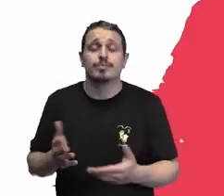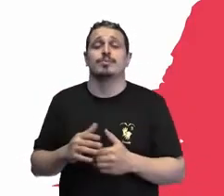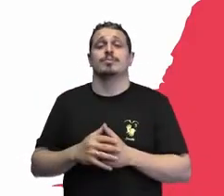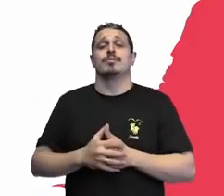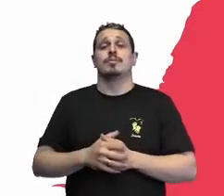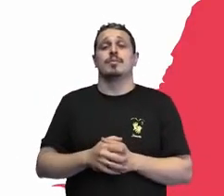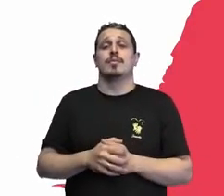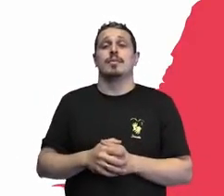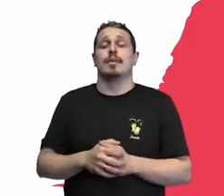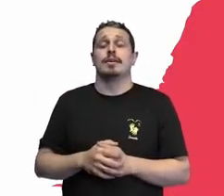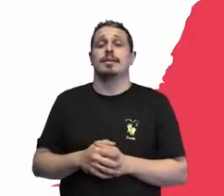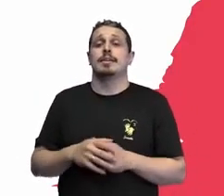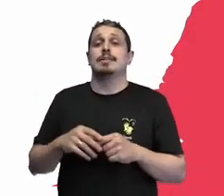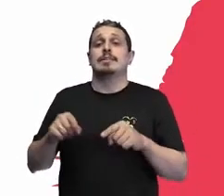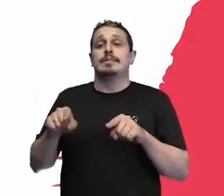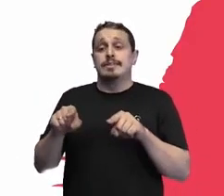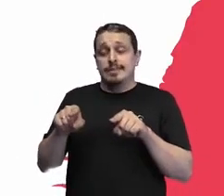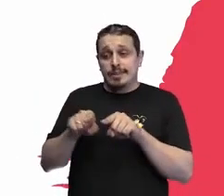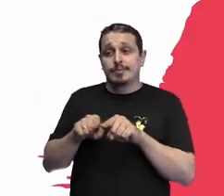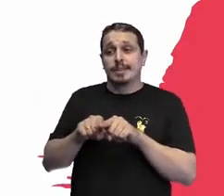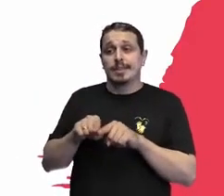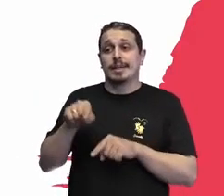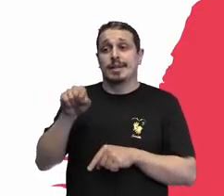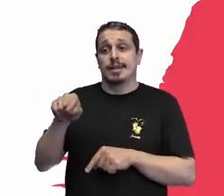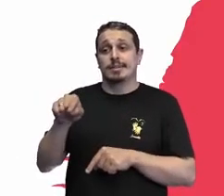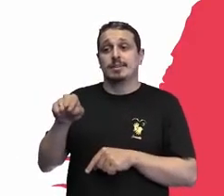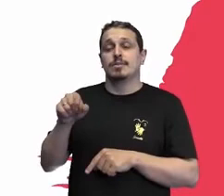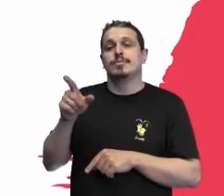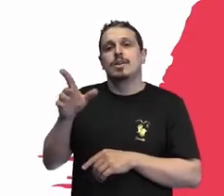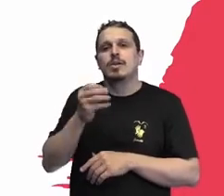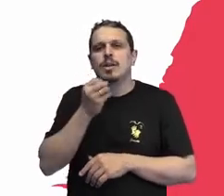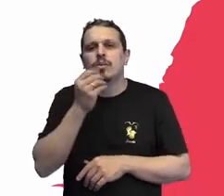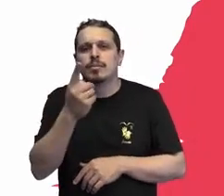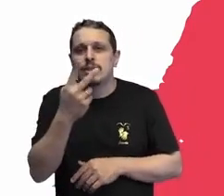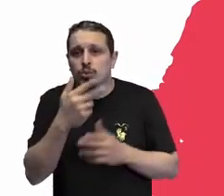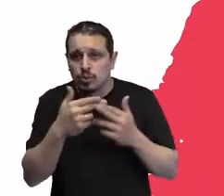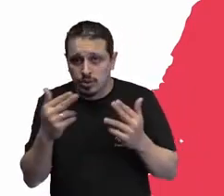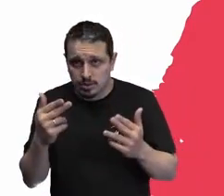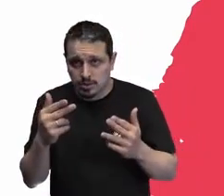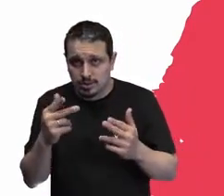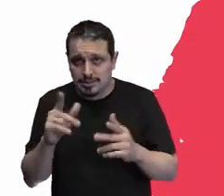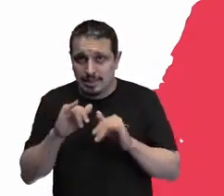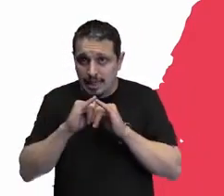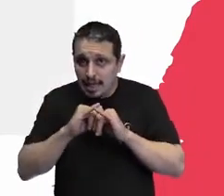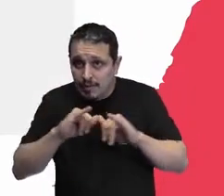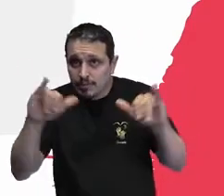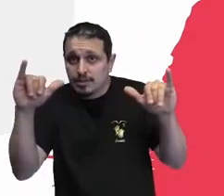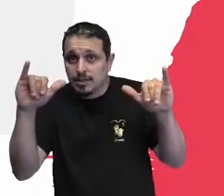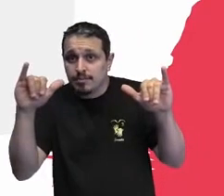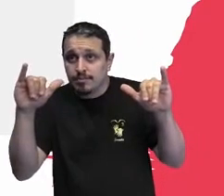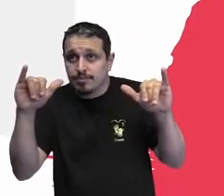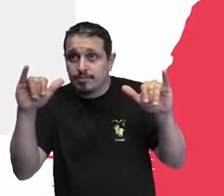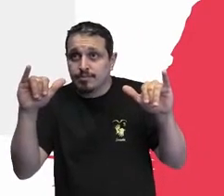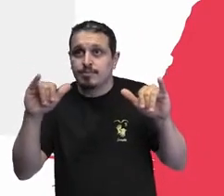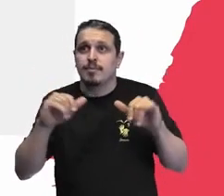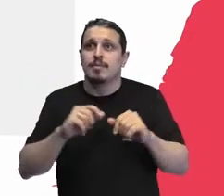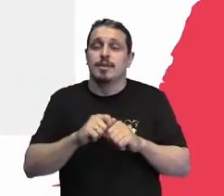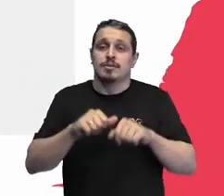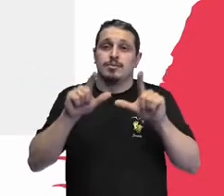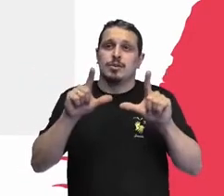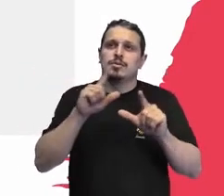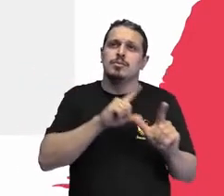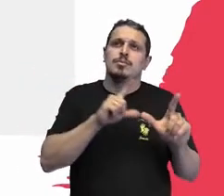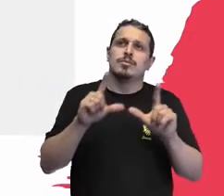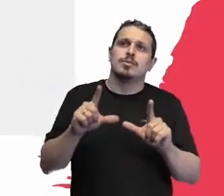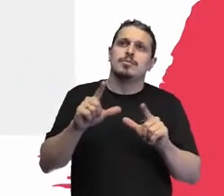aqui um spoiler, eu gostaria que vocês acompanhassem a gente, pode passar o próximo slide, acompanhe a gente